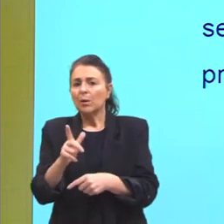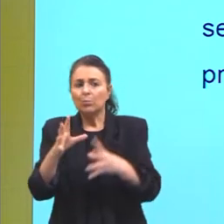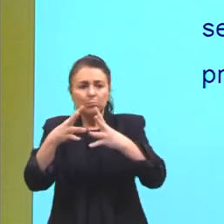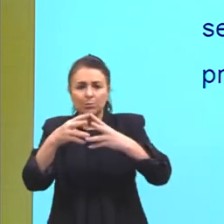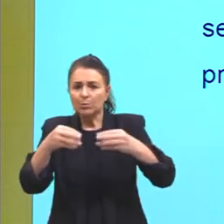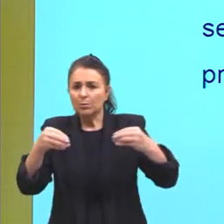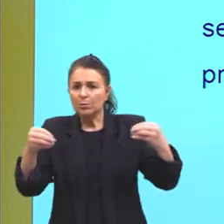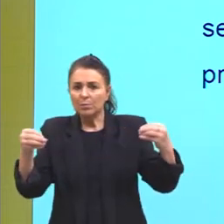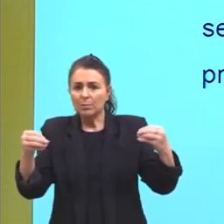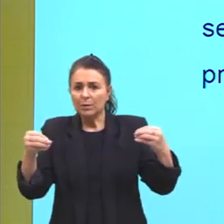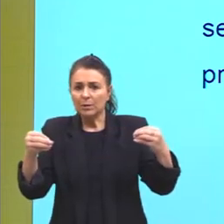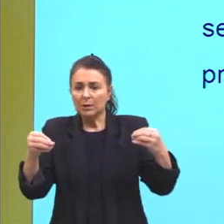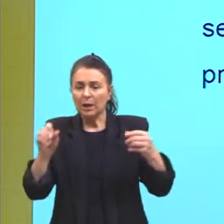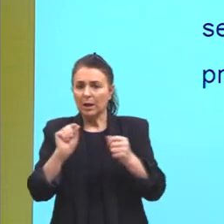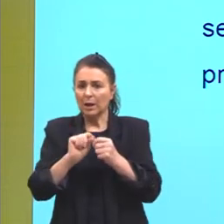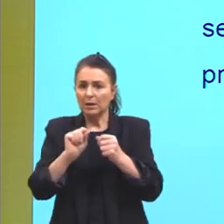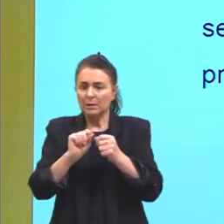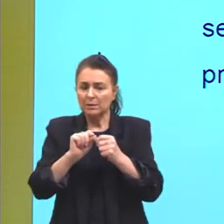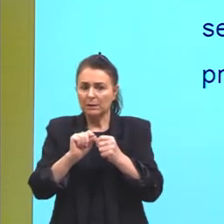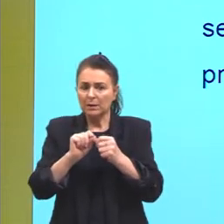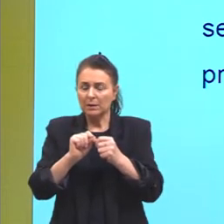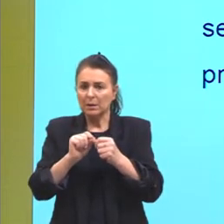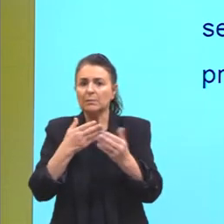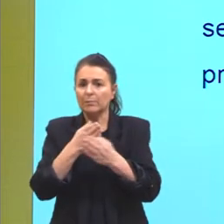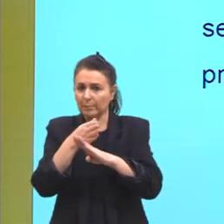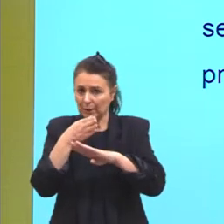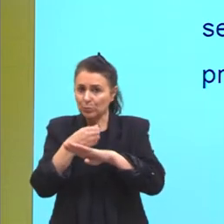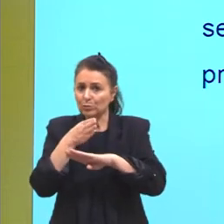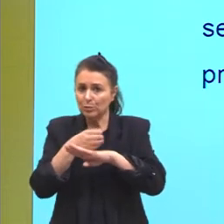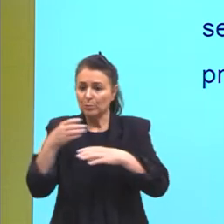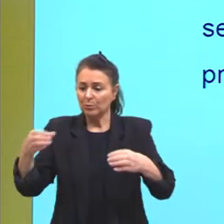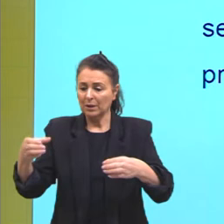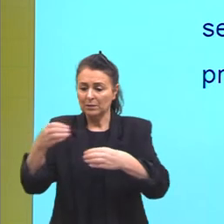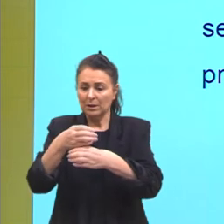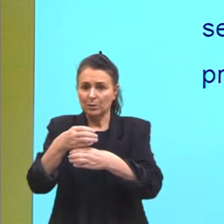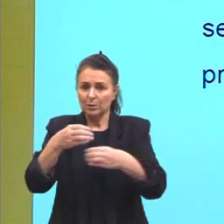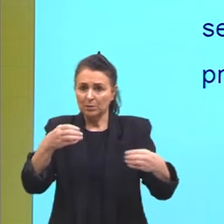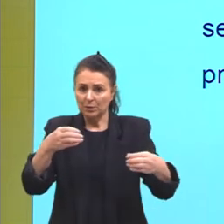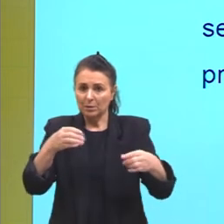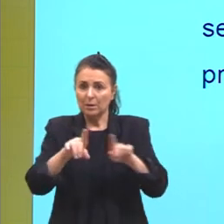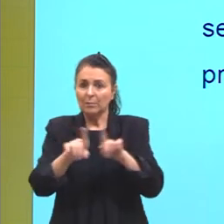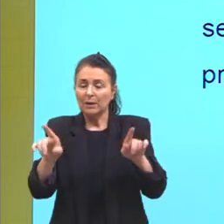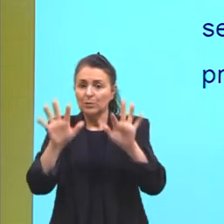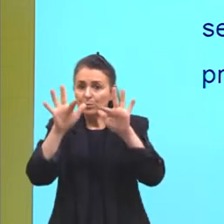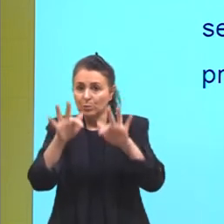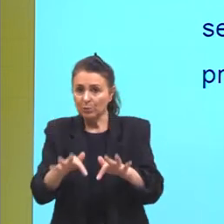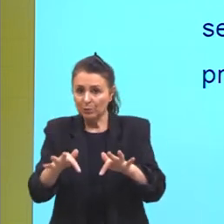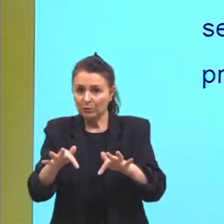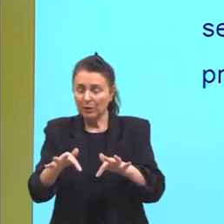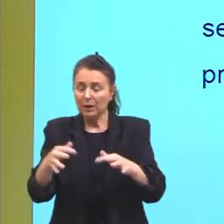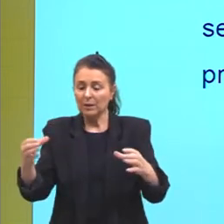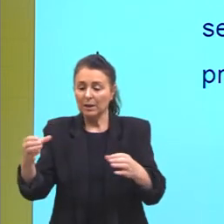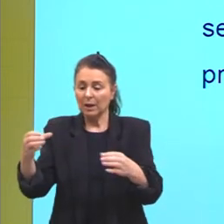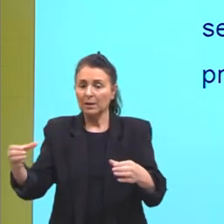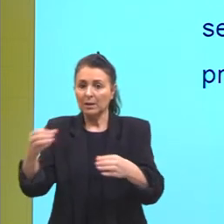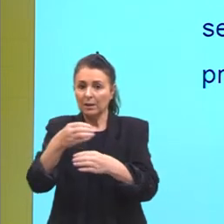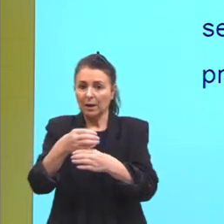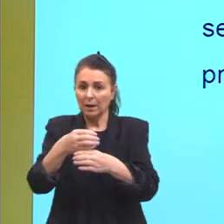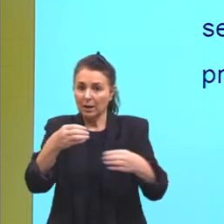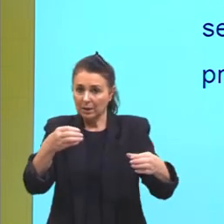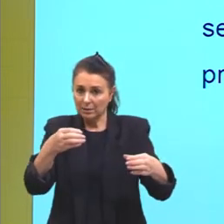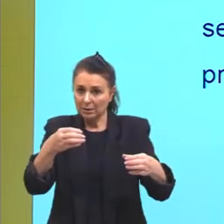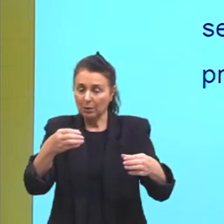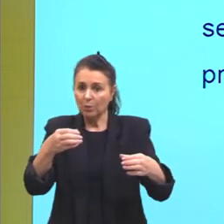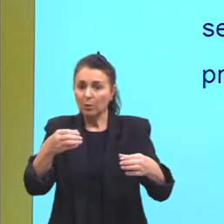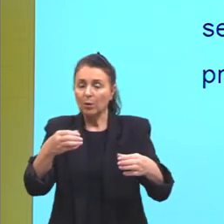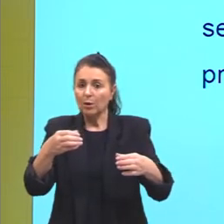Eles fazem parte das reações químicas, mas no final da reação ele consegue